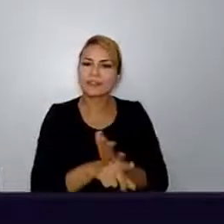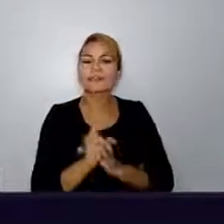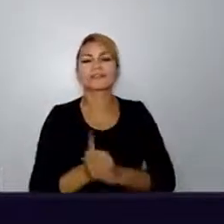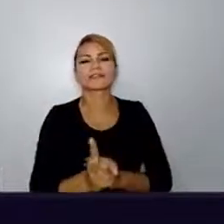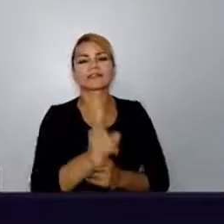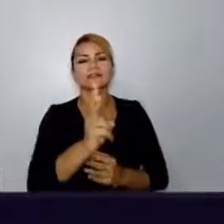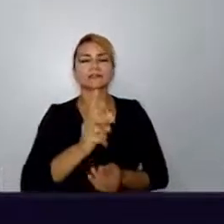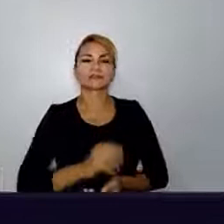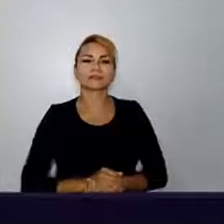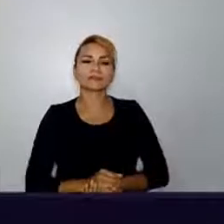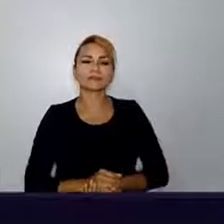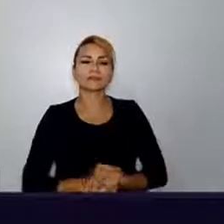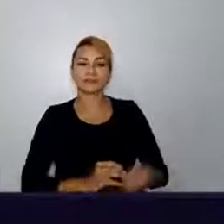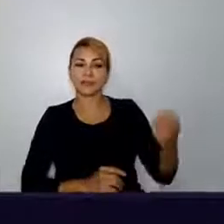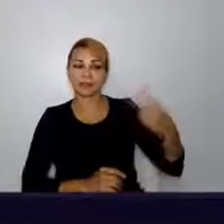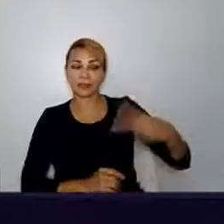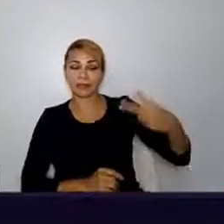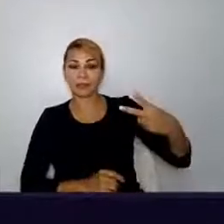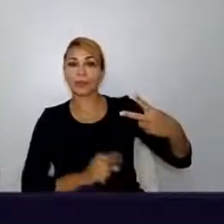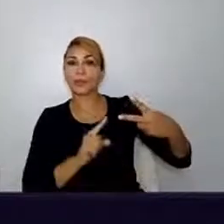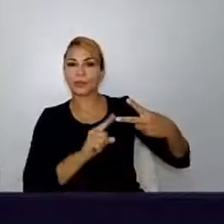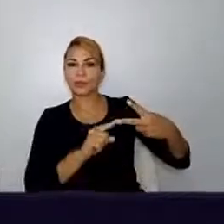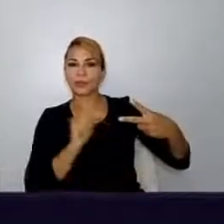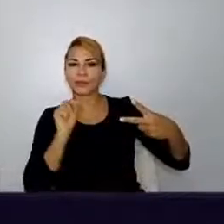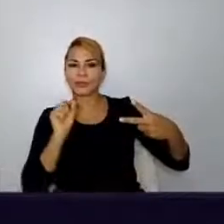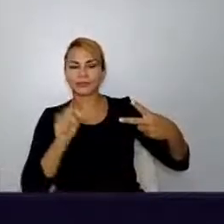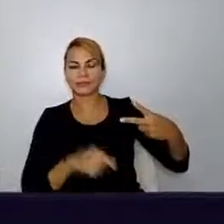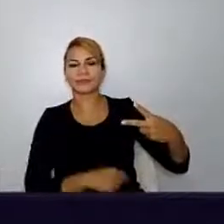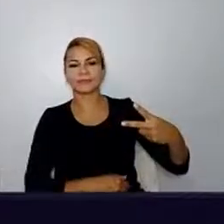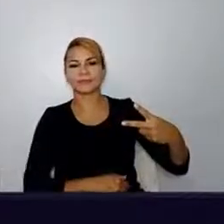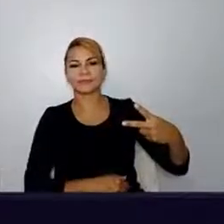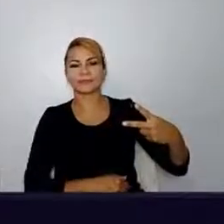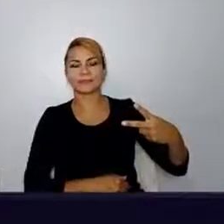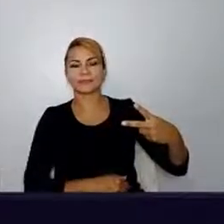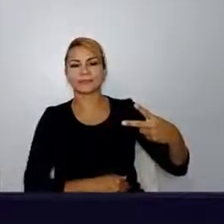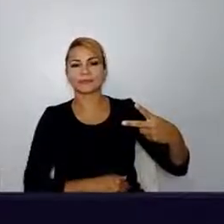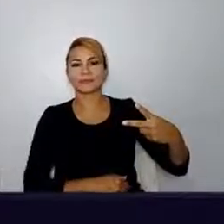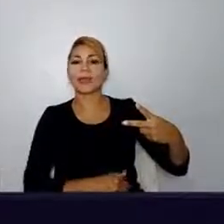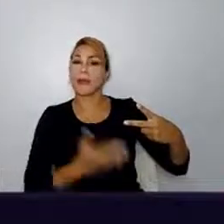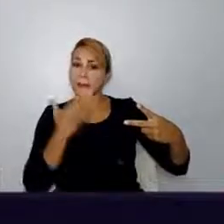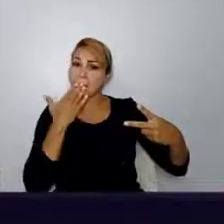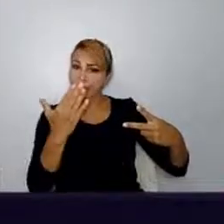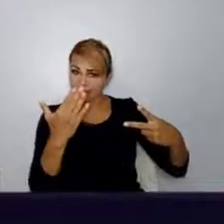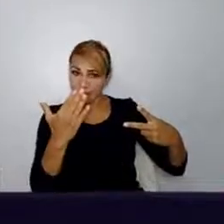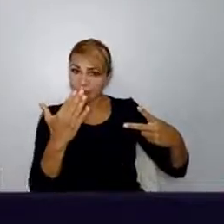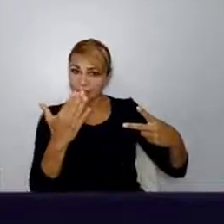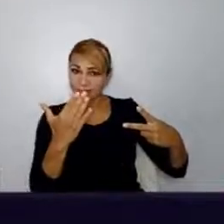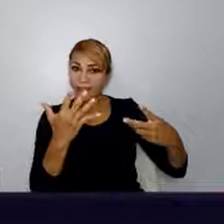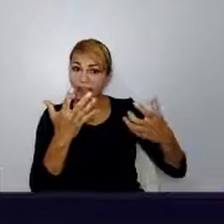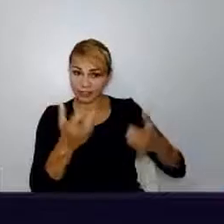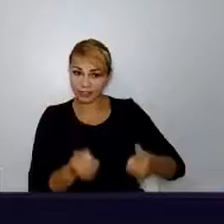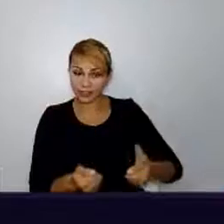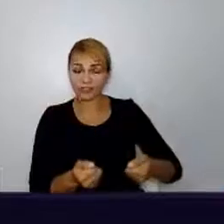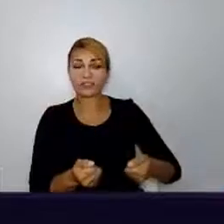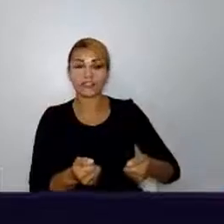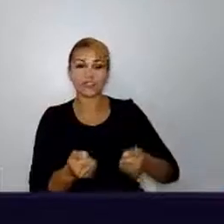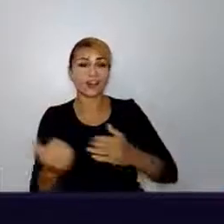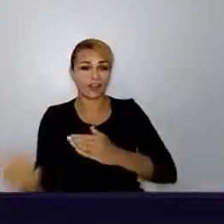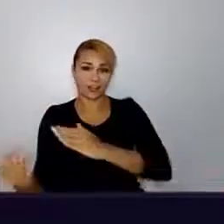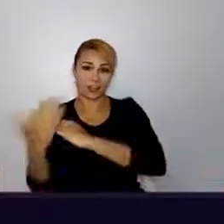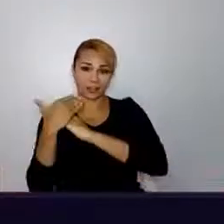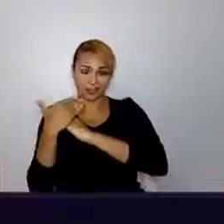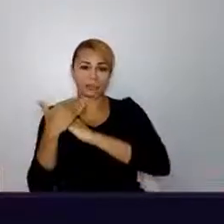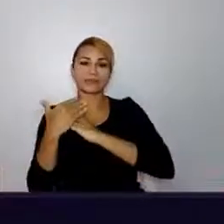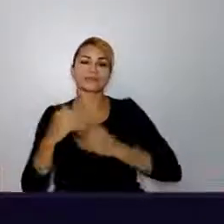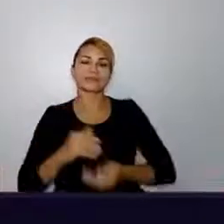A segunda coisa é, peça e aceite ajuda. Quando a gente se coloca num lugar onde